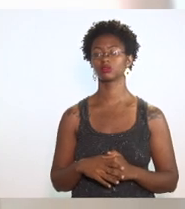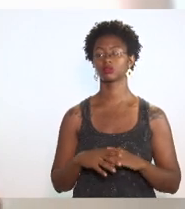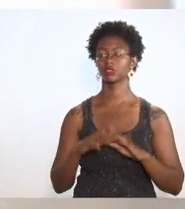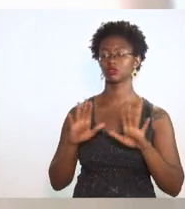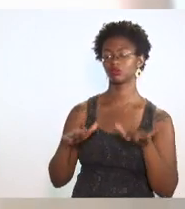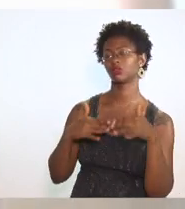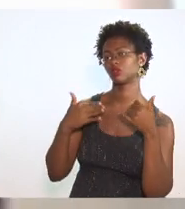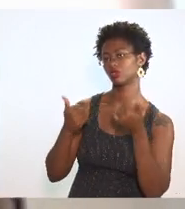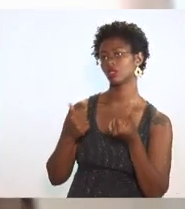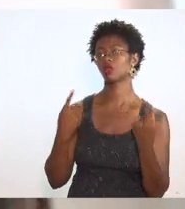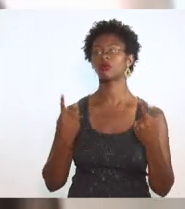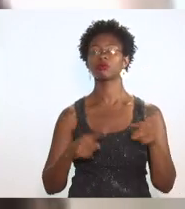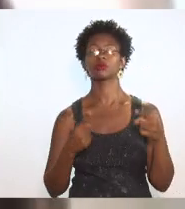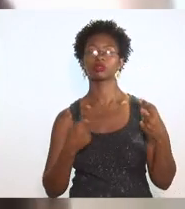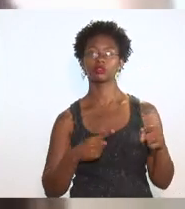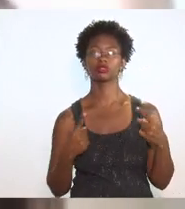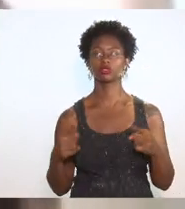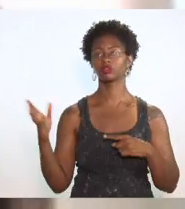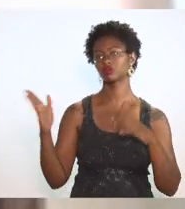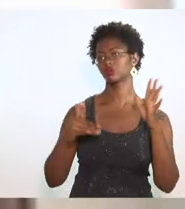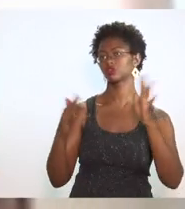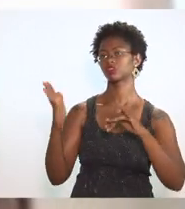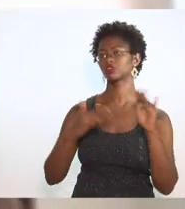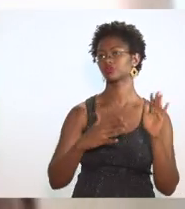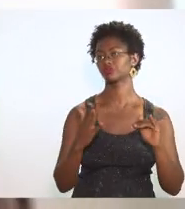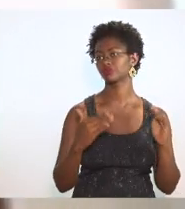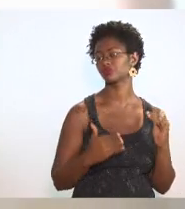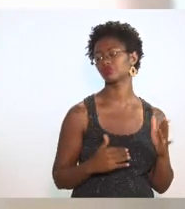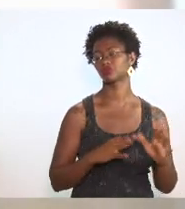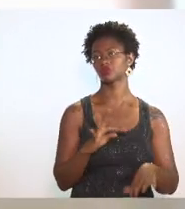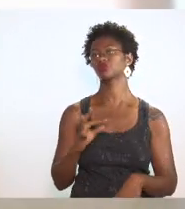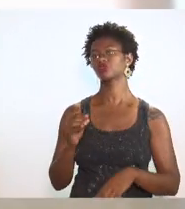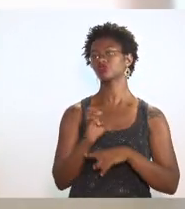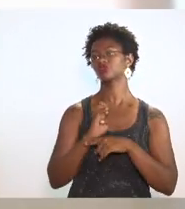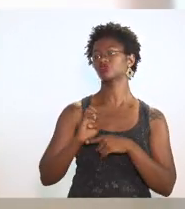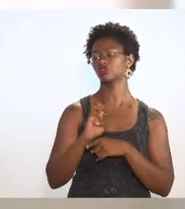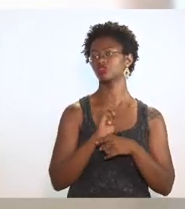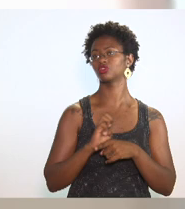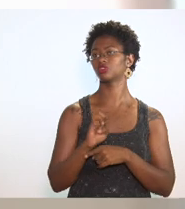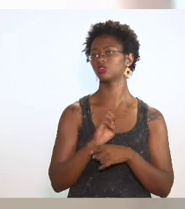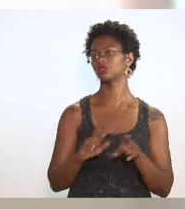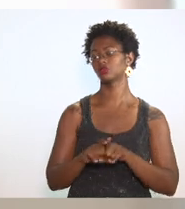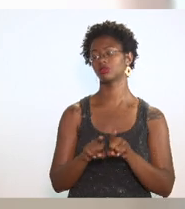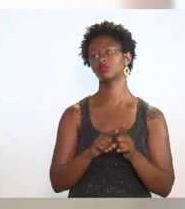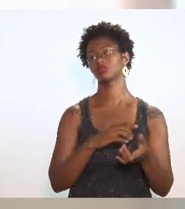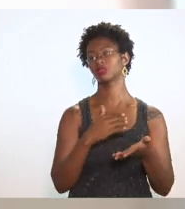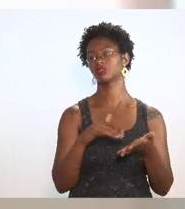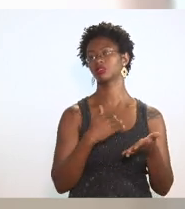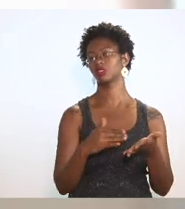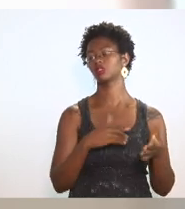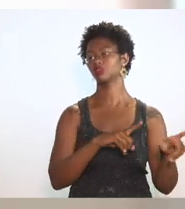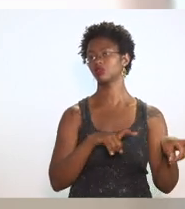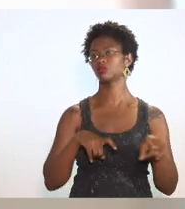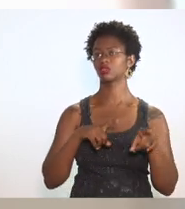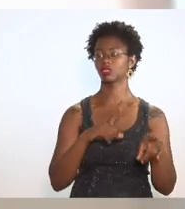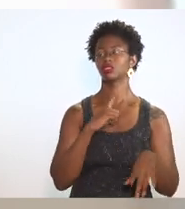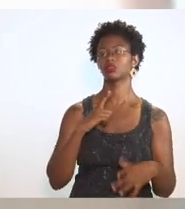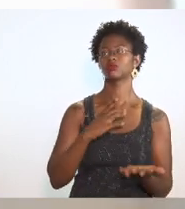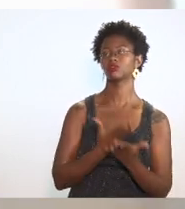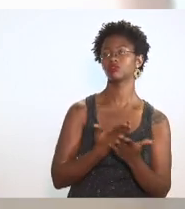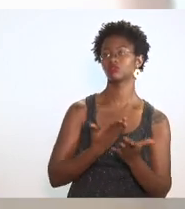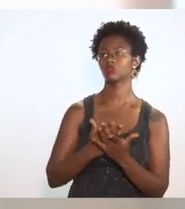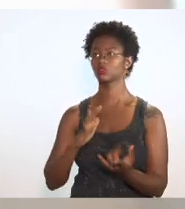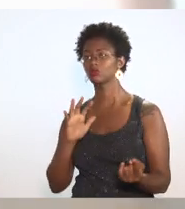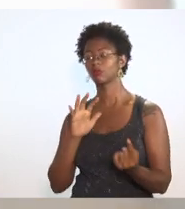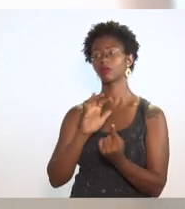melhorias, a competitividade que vem trazer para o setor, para o nosso Estado, e a Secretaria de Fazenda complementa com o estudo de impacto financeiro. Então,